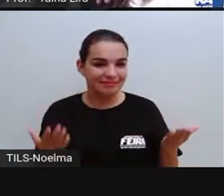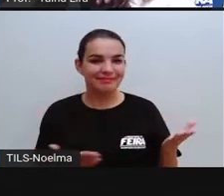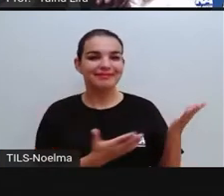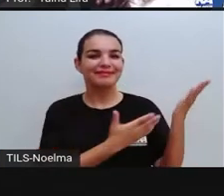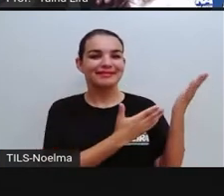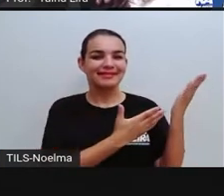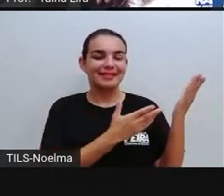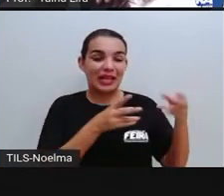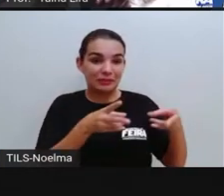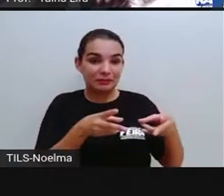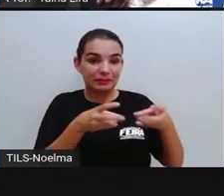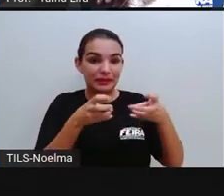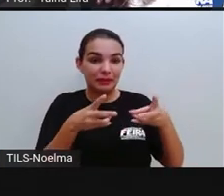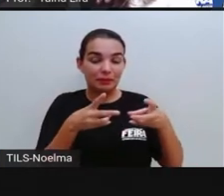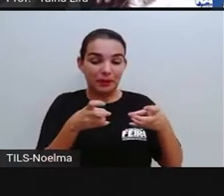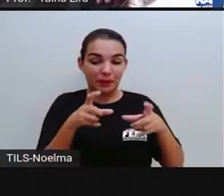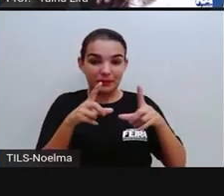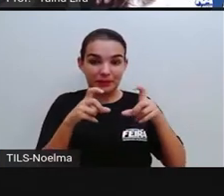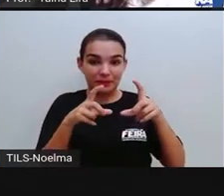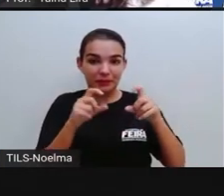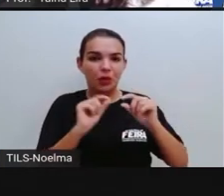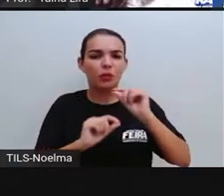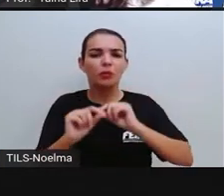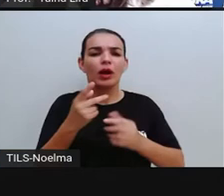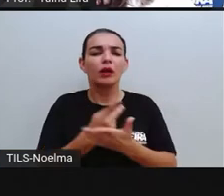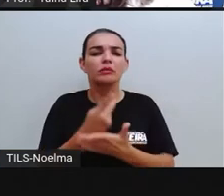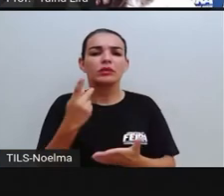imagem. O que é que está acontecendo aí?